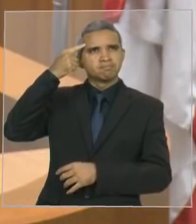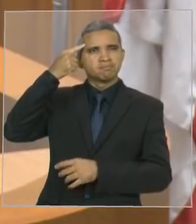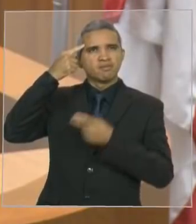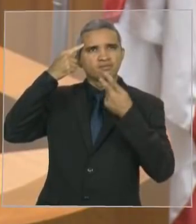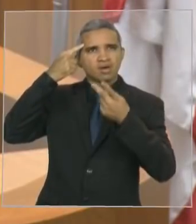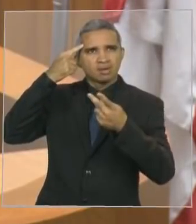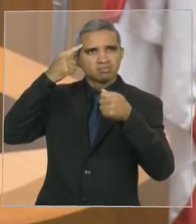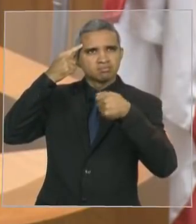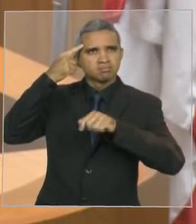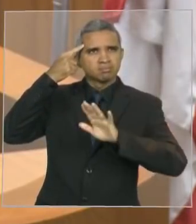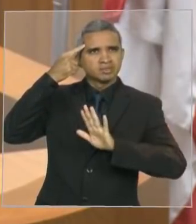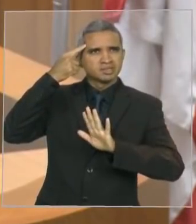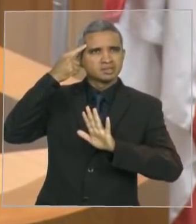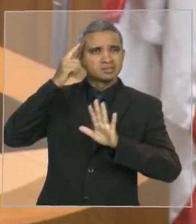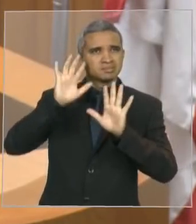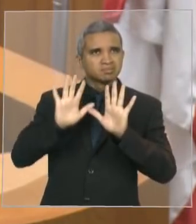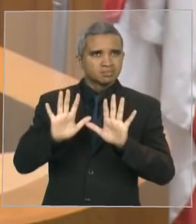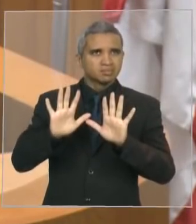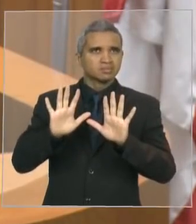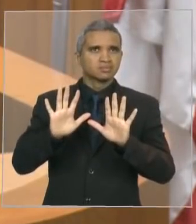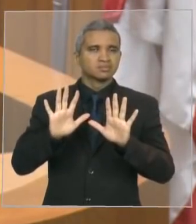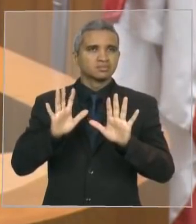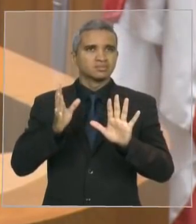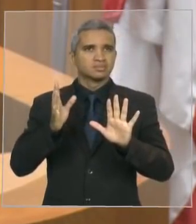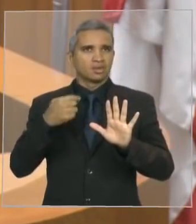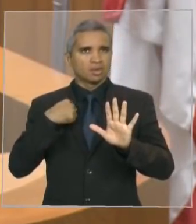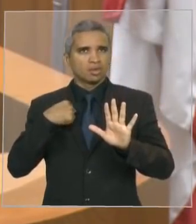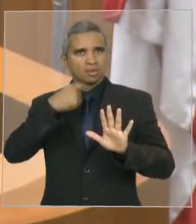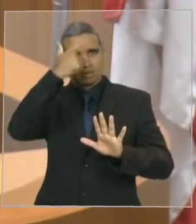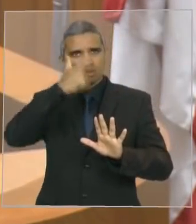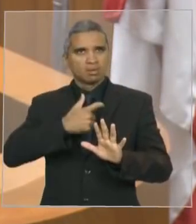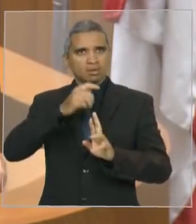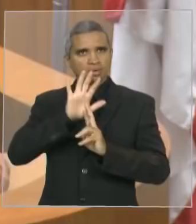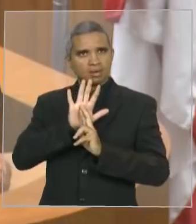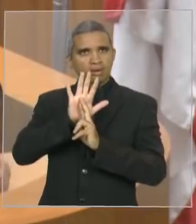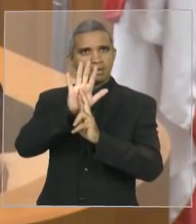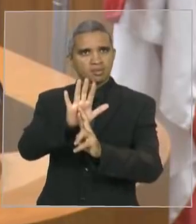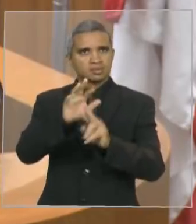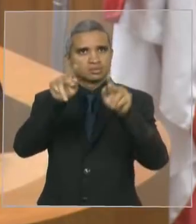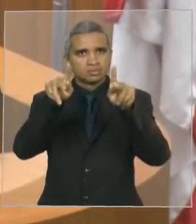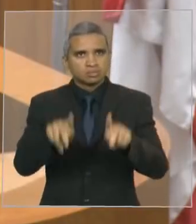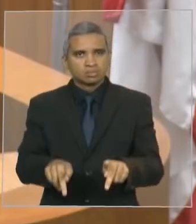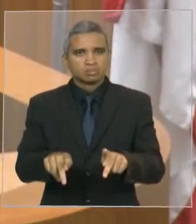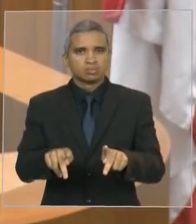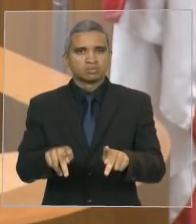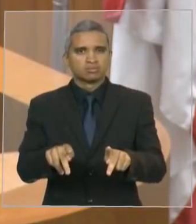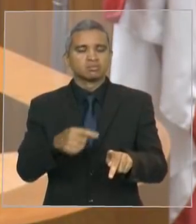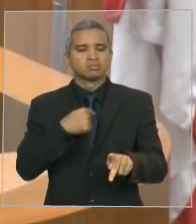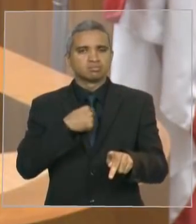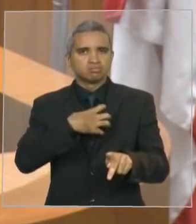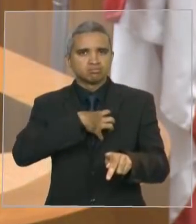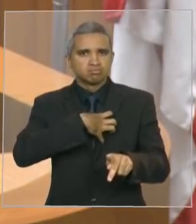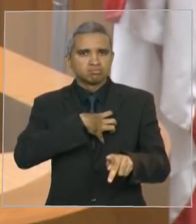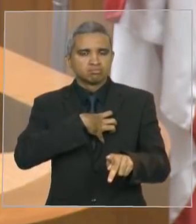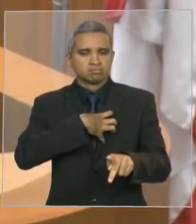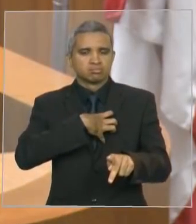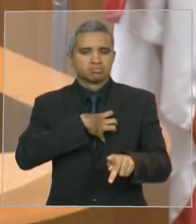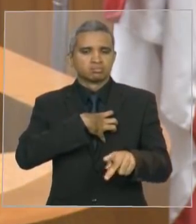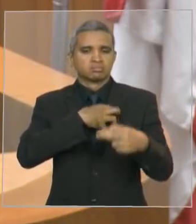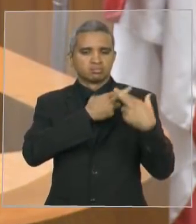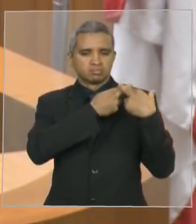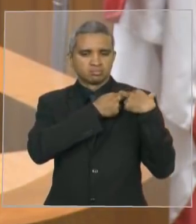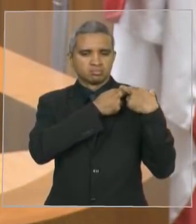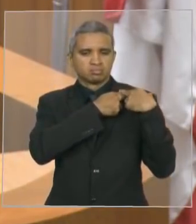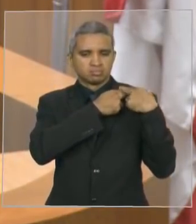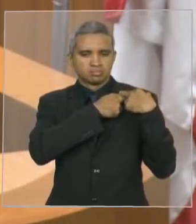representantes do povo e principalmente daqueles que acreditam no nosso trabalho, me vejo na